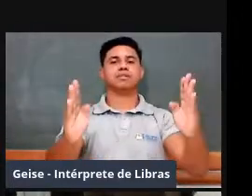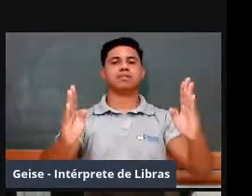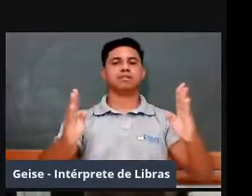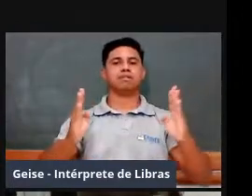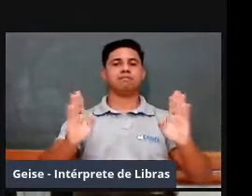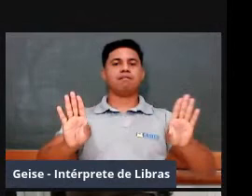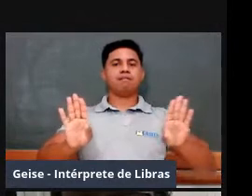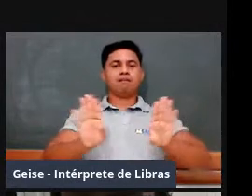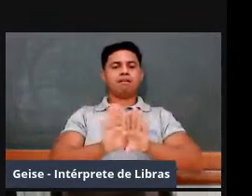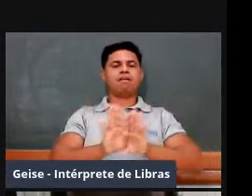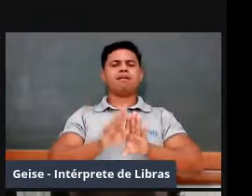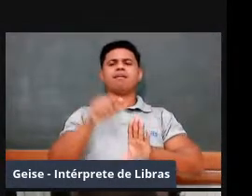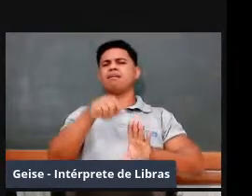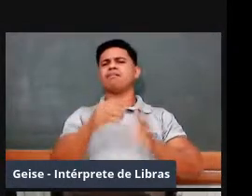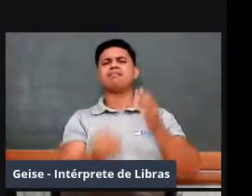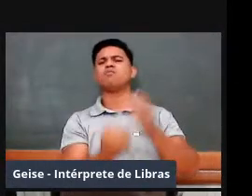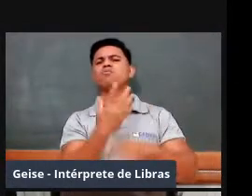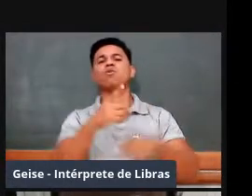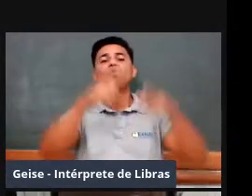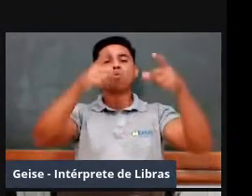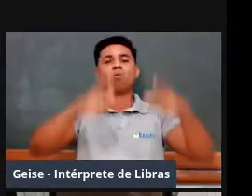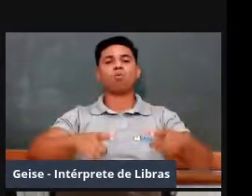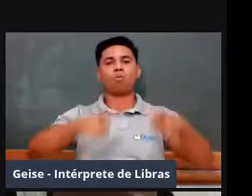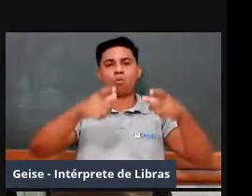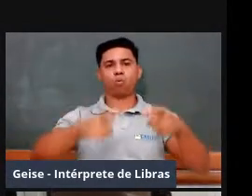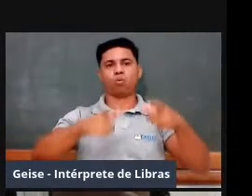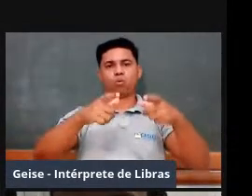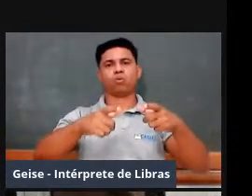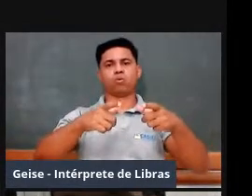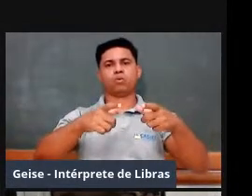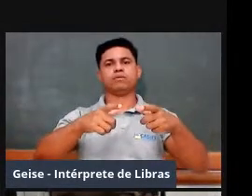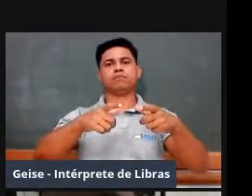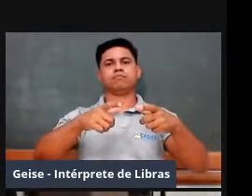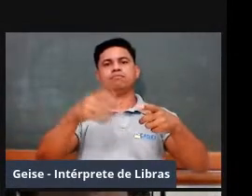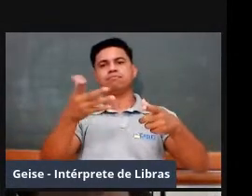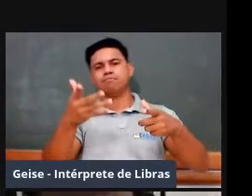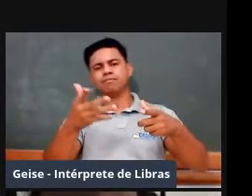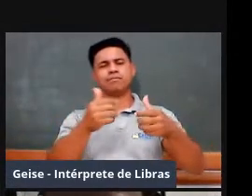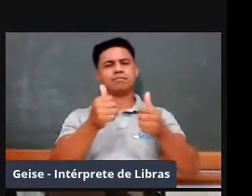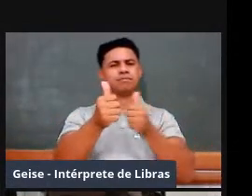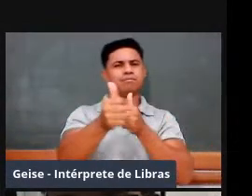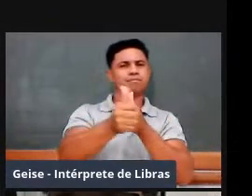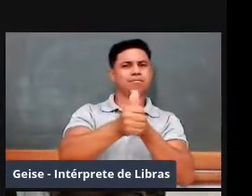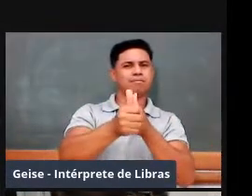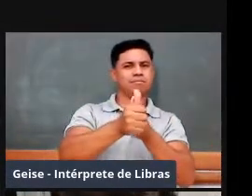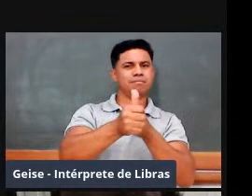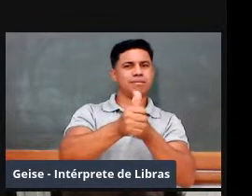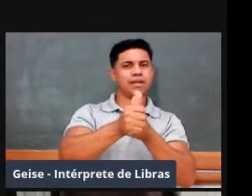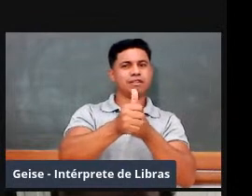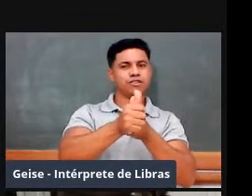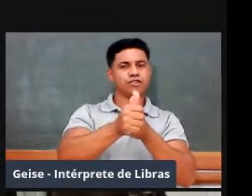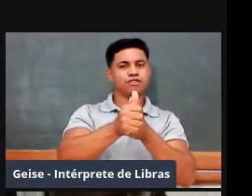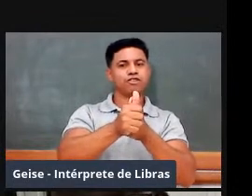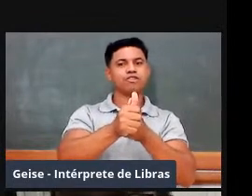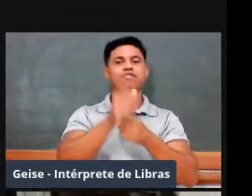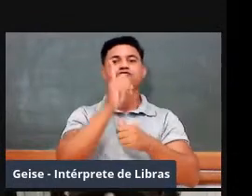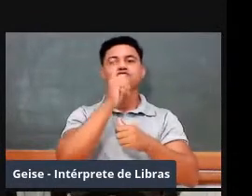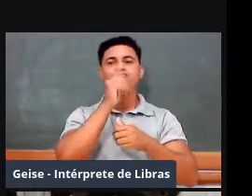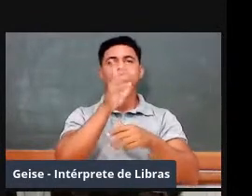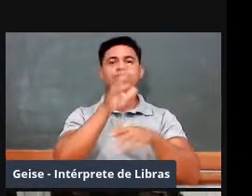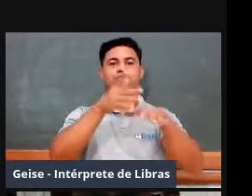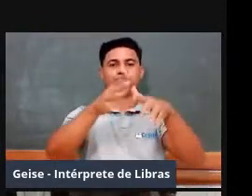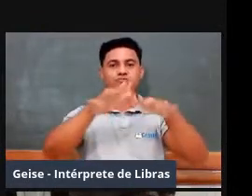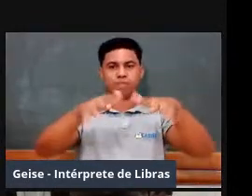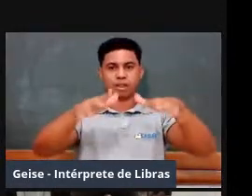construídos nas reentrâncias do continente, da costa. Essas reentrâncias é que vão dar origem aos portos